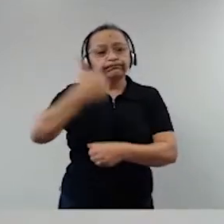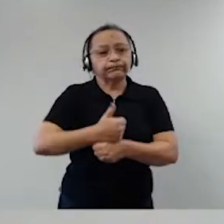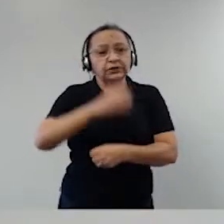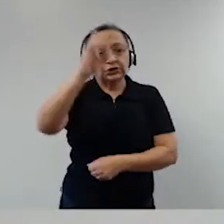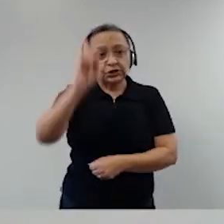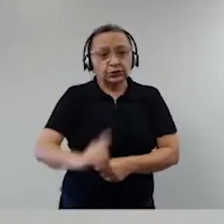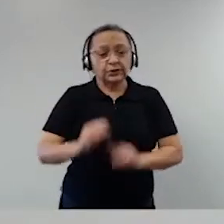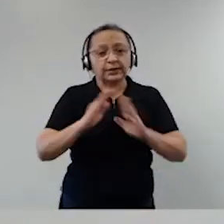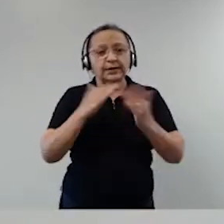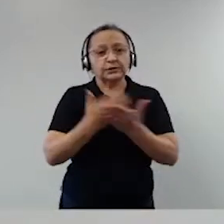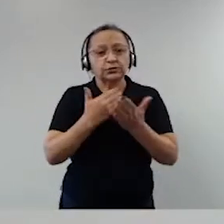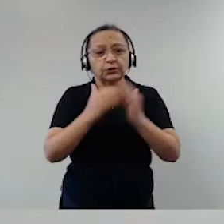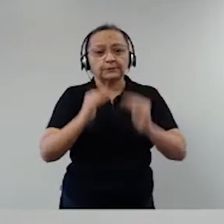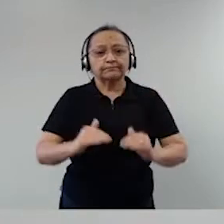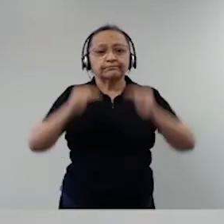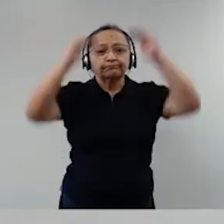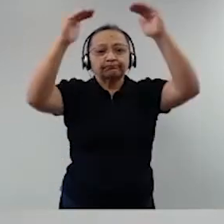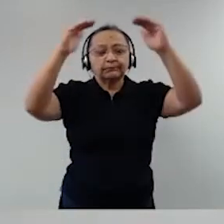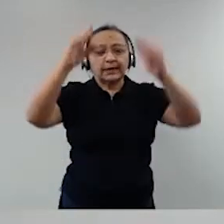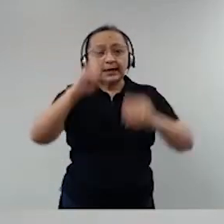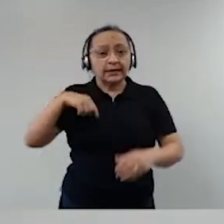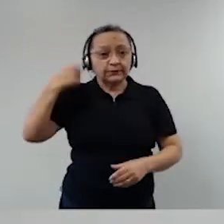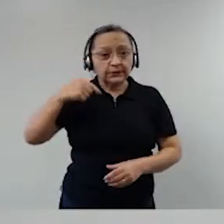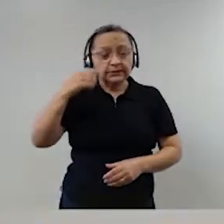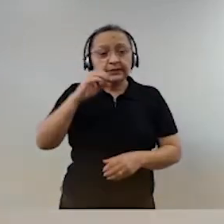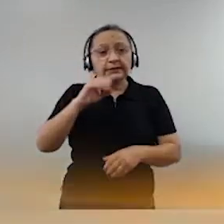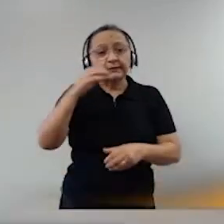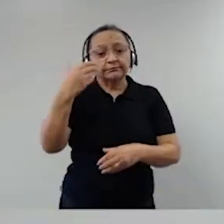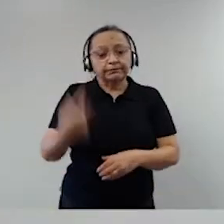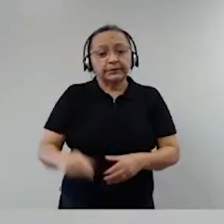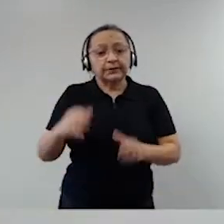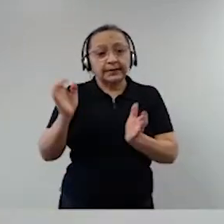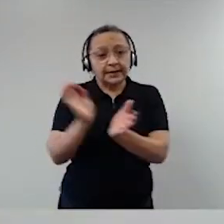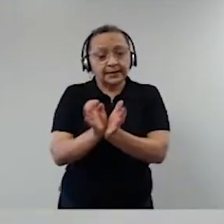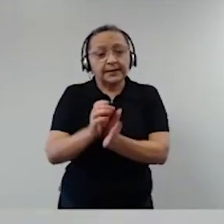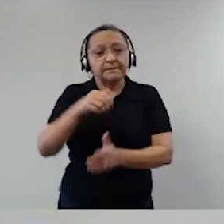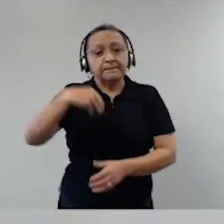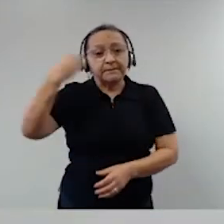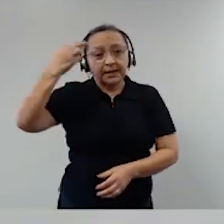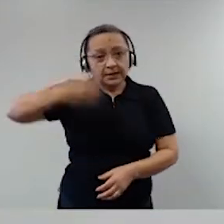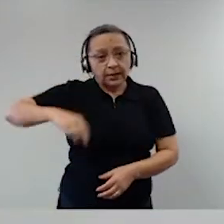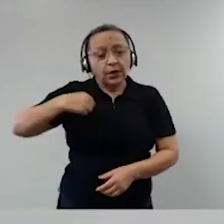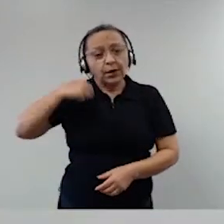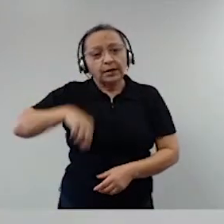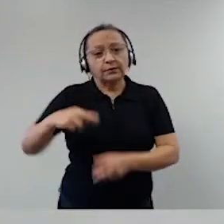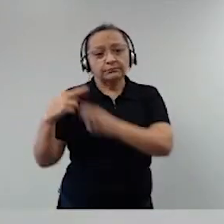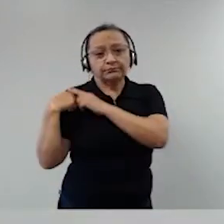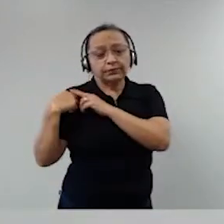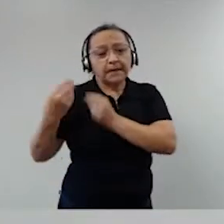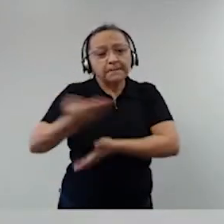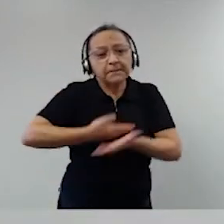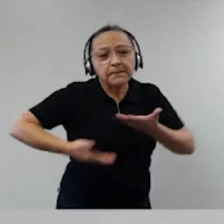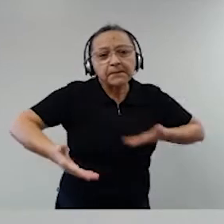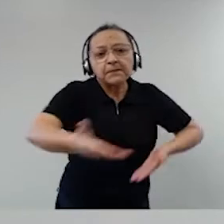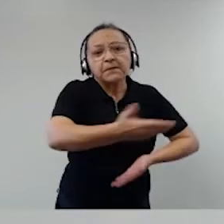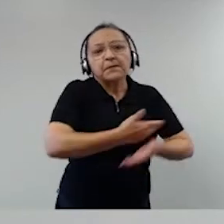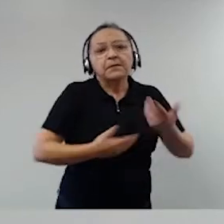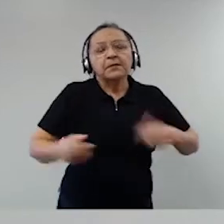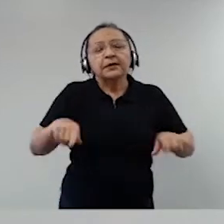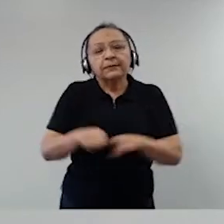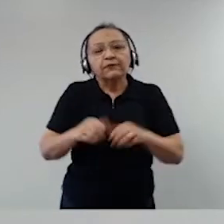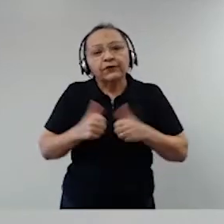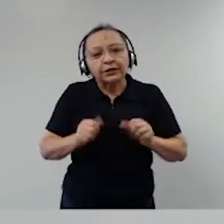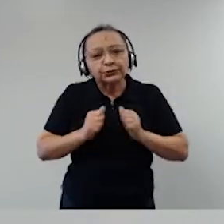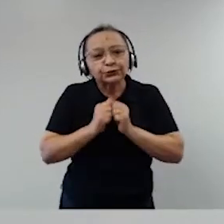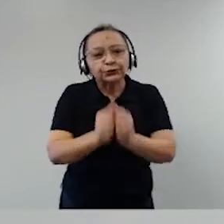Superior da Advocacia, seccional Maranhão. Estou como moderadora hoje nesta tarde, e acompanharei todo o